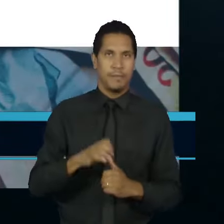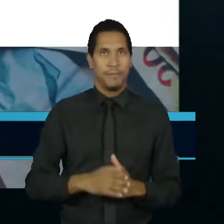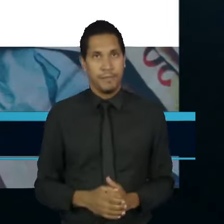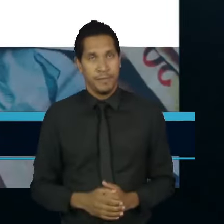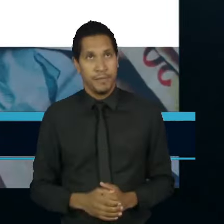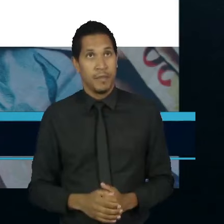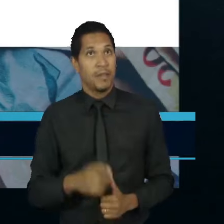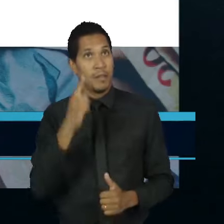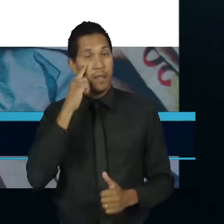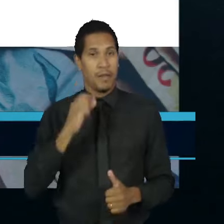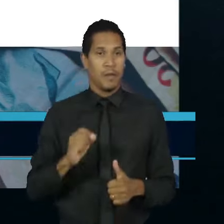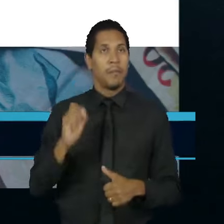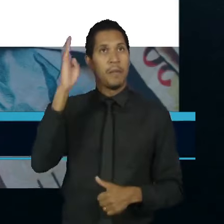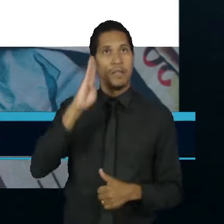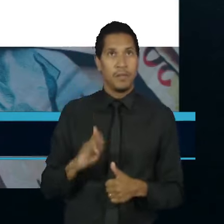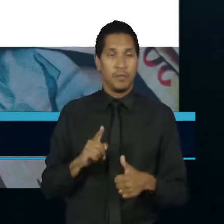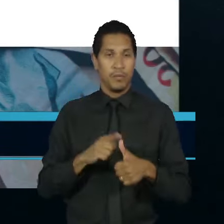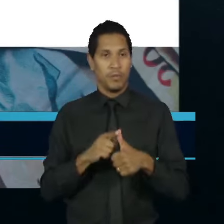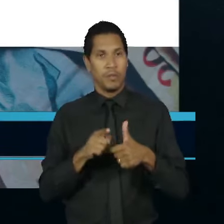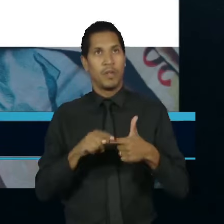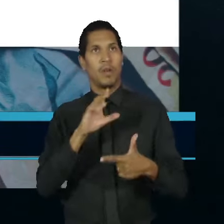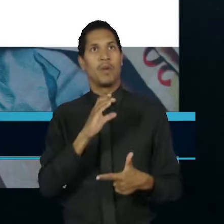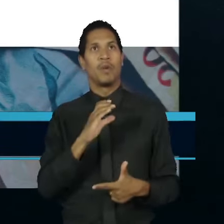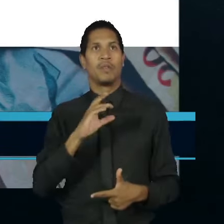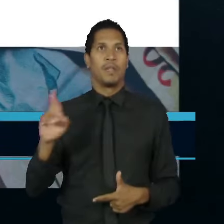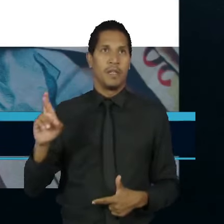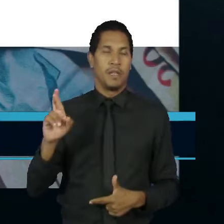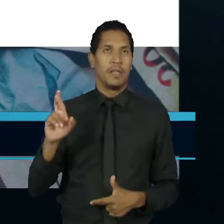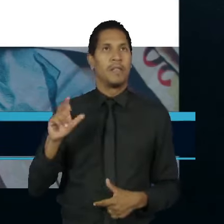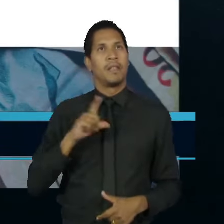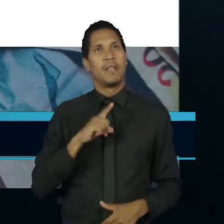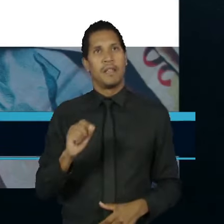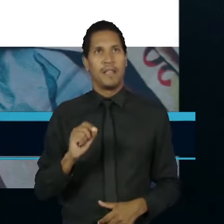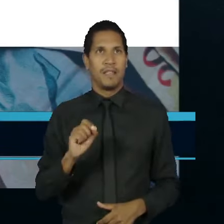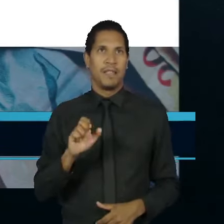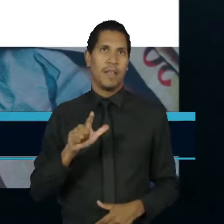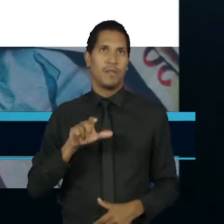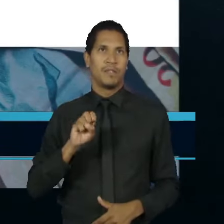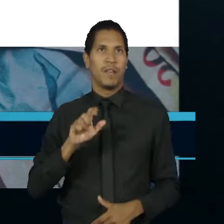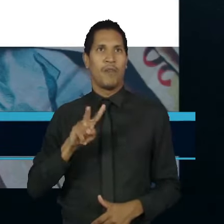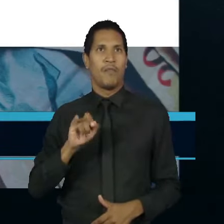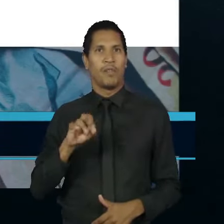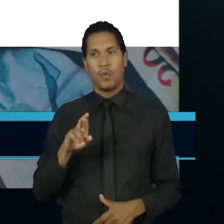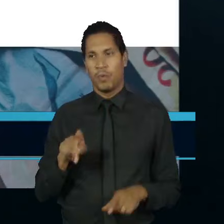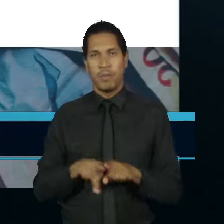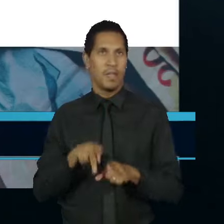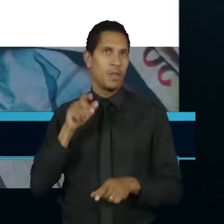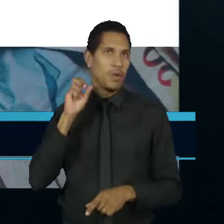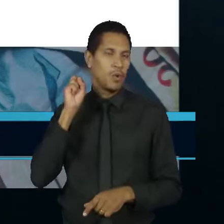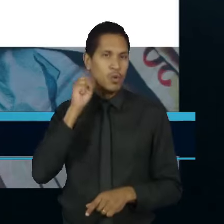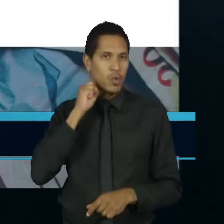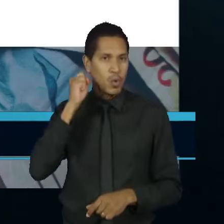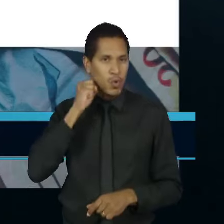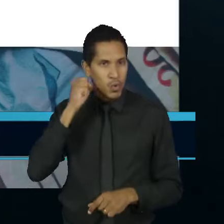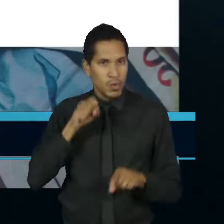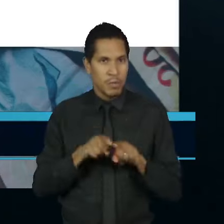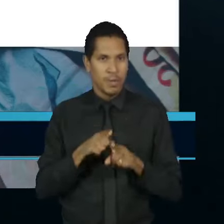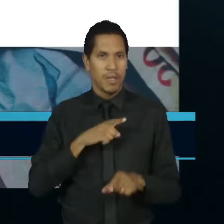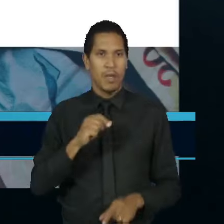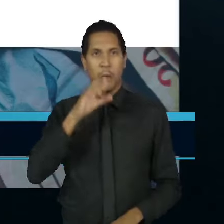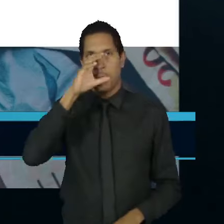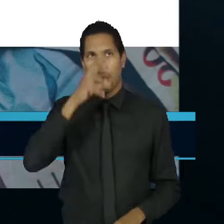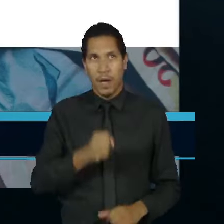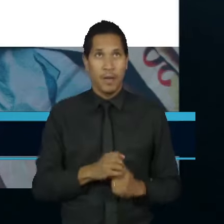seguida por Costa Rica, El Salvador, Kosovo e Bulgária. Já os que menos investem no judiciário são Singapura,